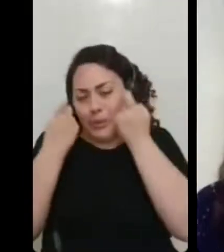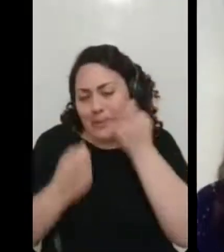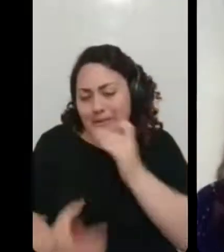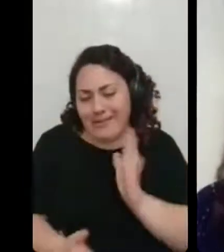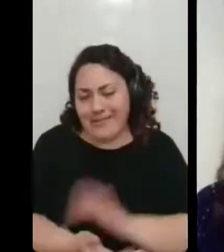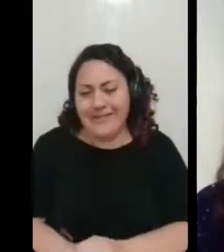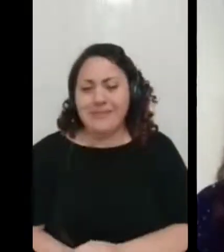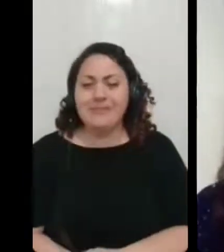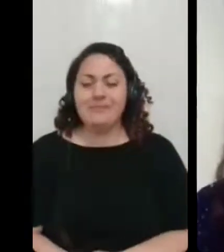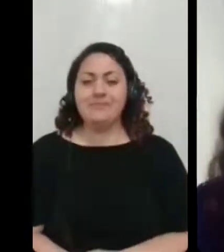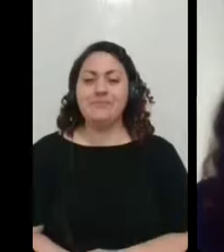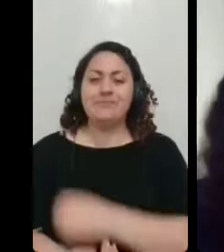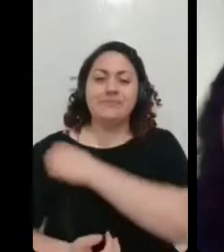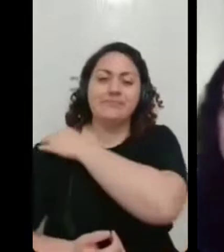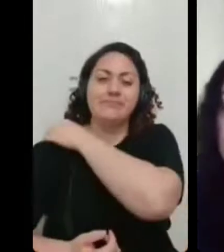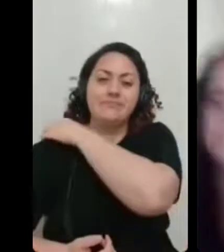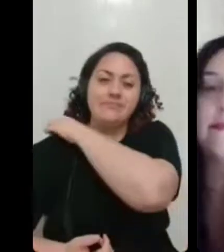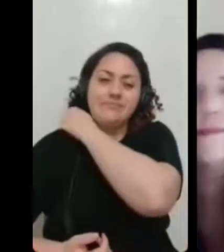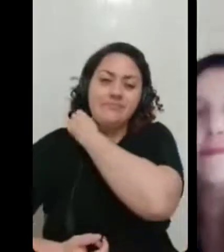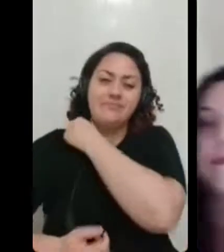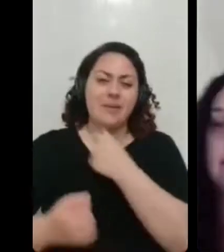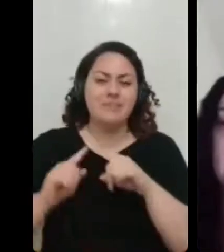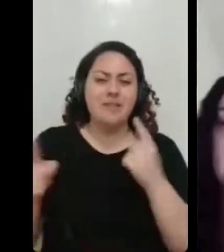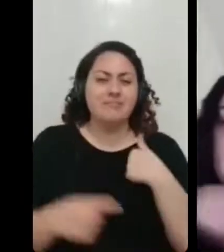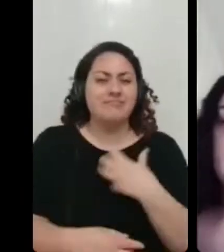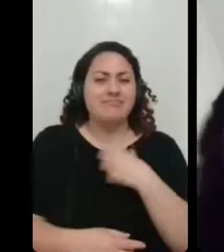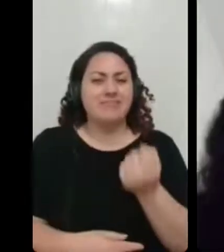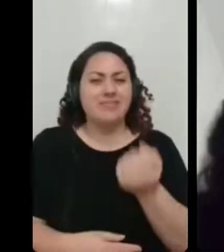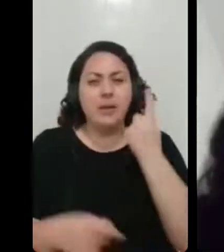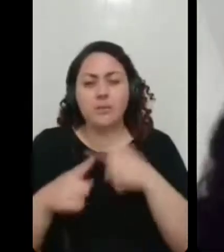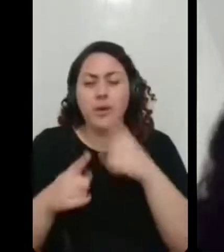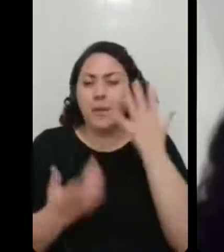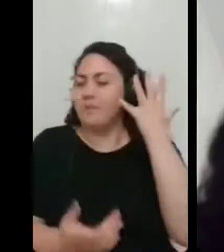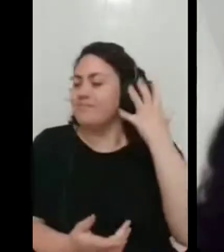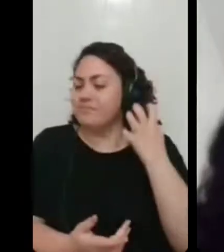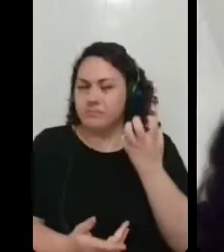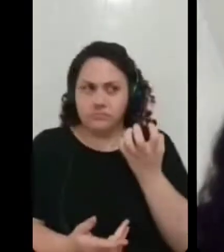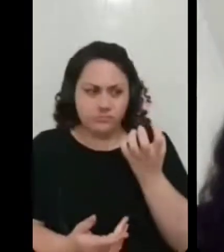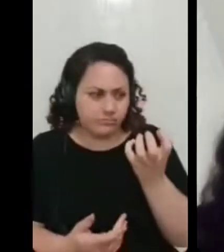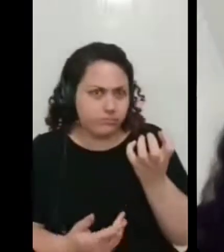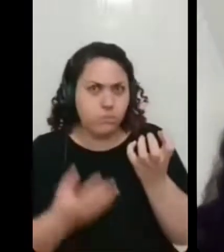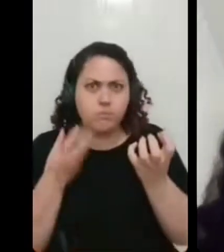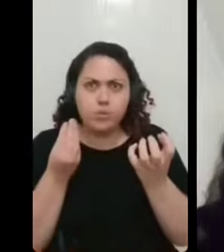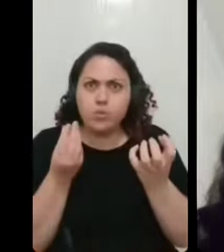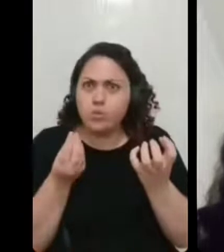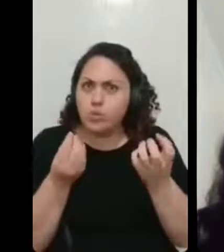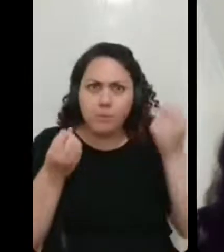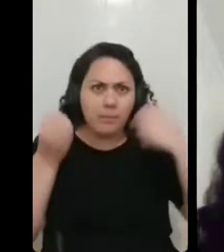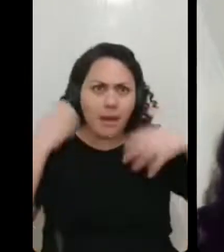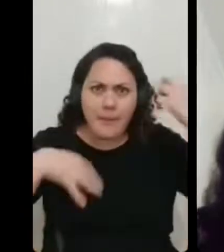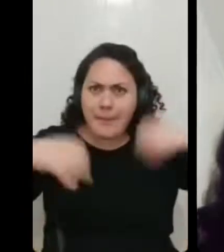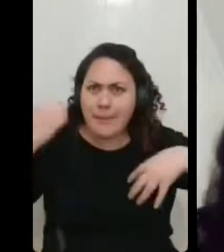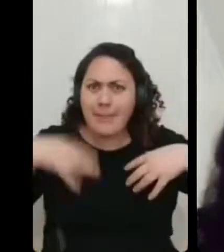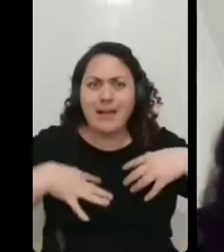tanto, assim. Mas eu achei estranho, porque eu tirava, assim, e saía os tufos de cabelo, sabe? Eu tô com bastante